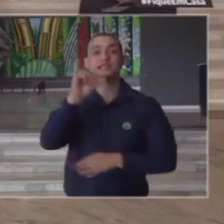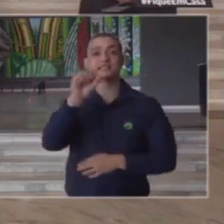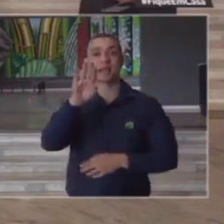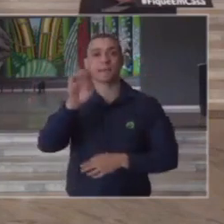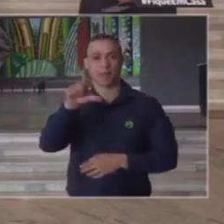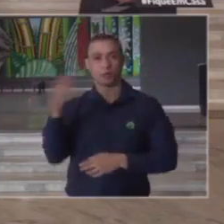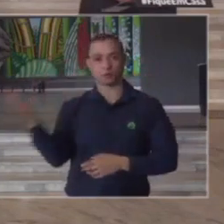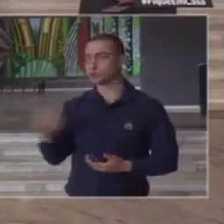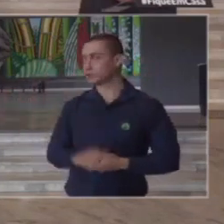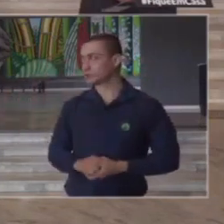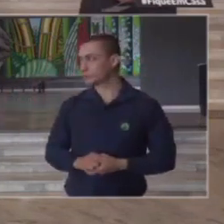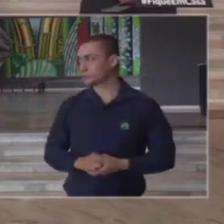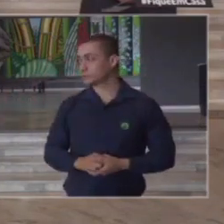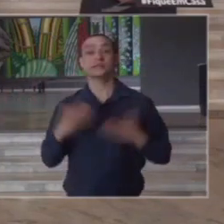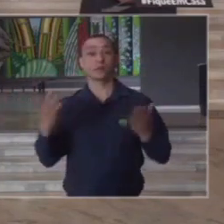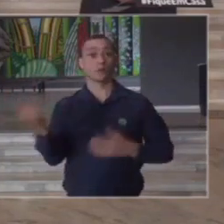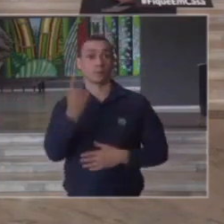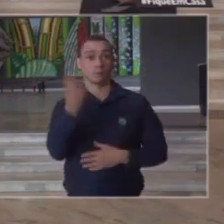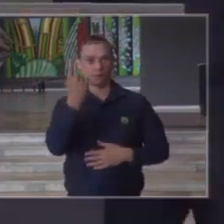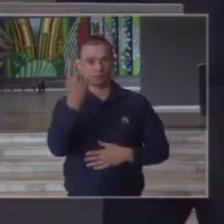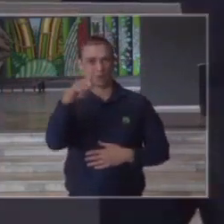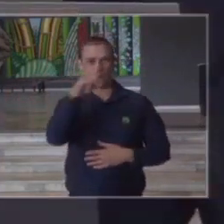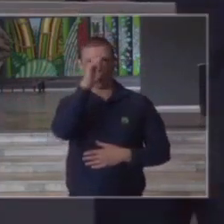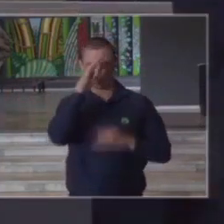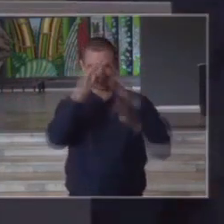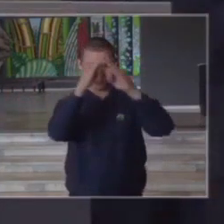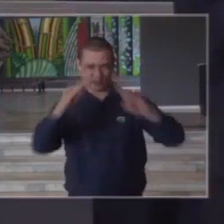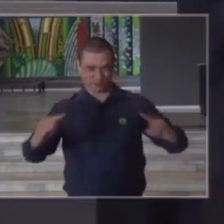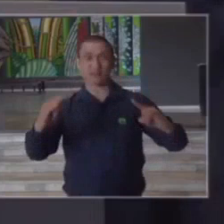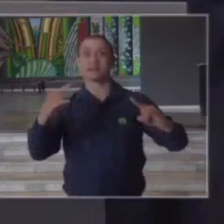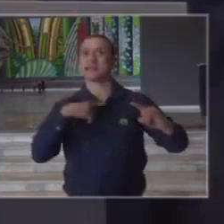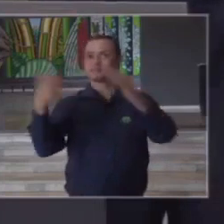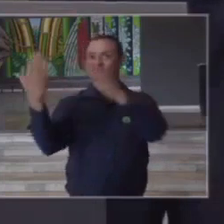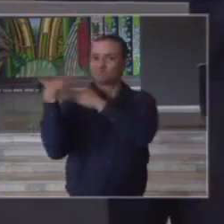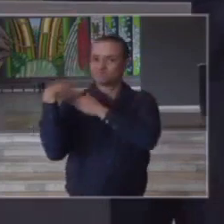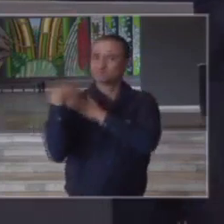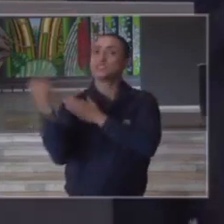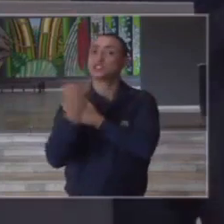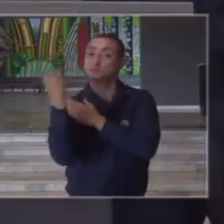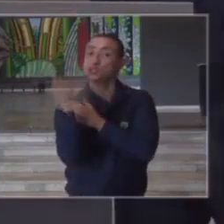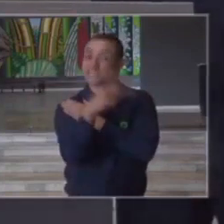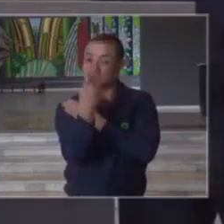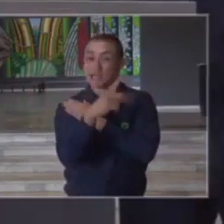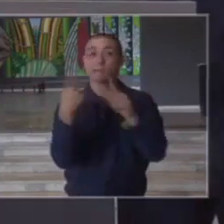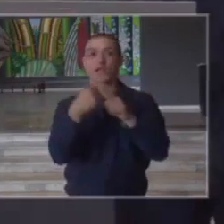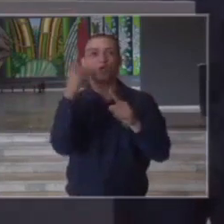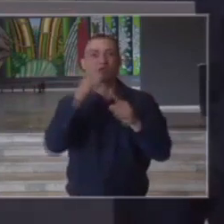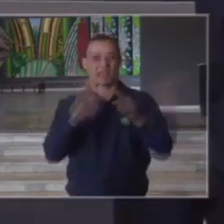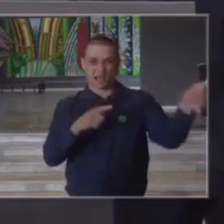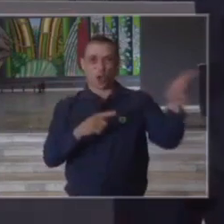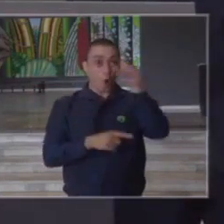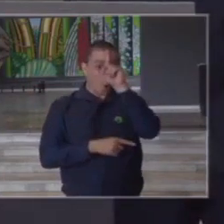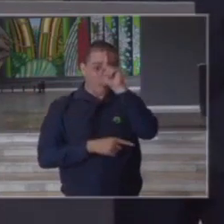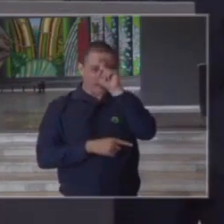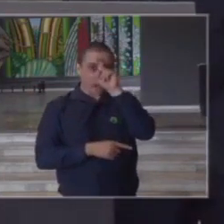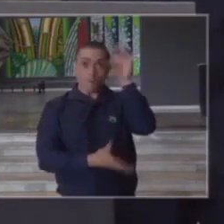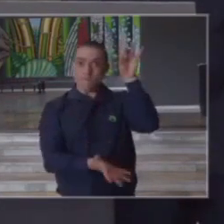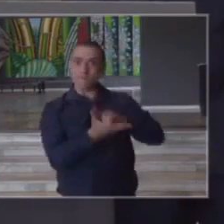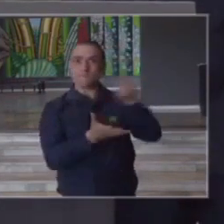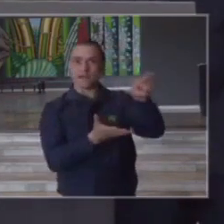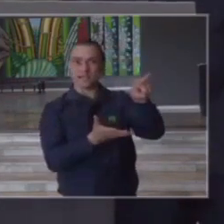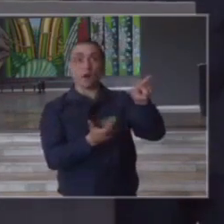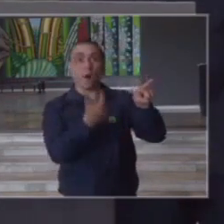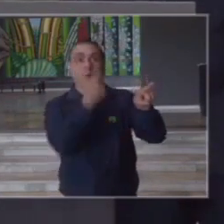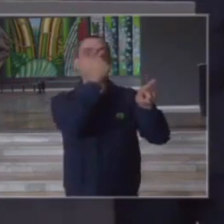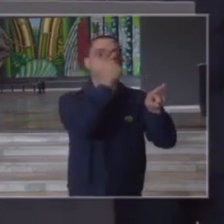da TV Bandeirantes bom primeiro os hospitais de campanha tem cumprido um papel importantíssimo porque eles aliviam a pressão que ocorre nos